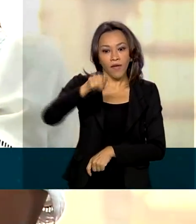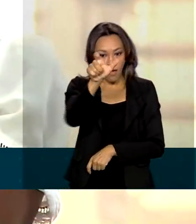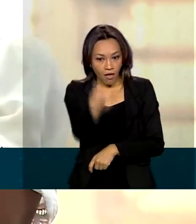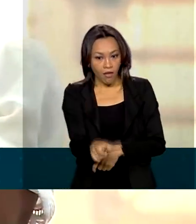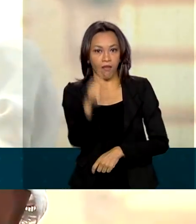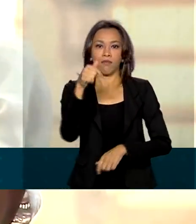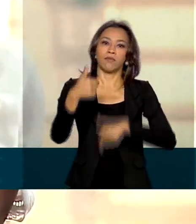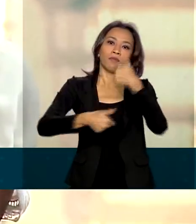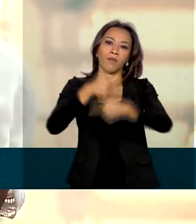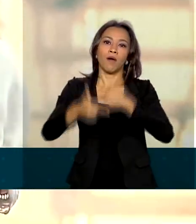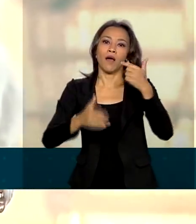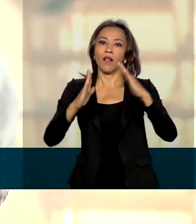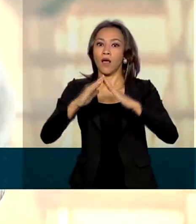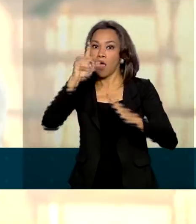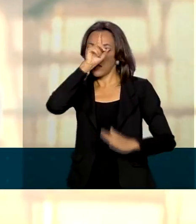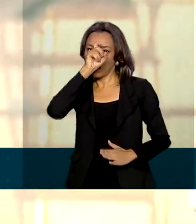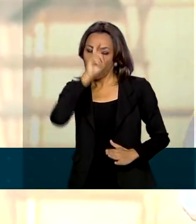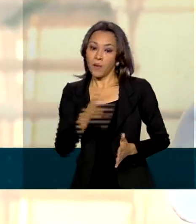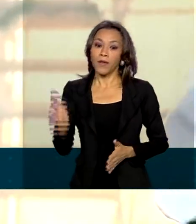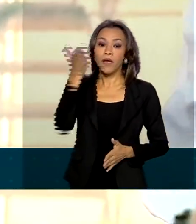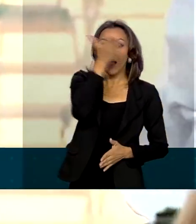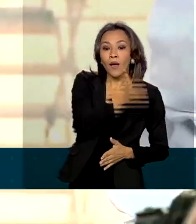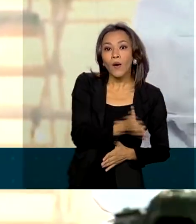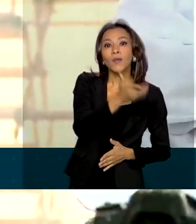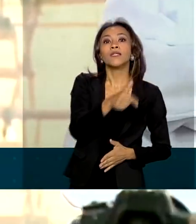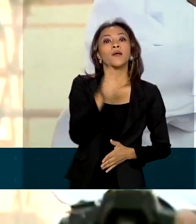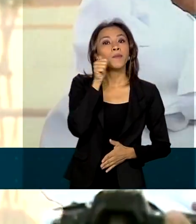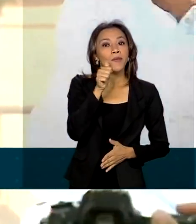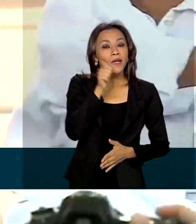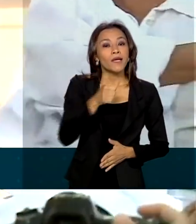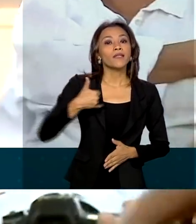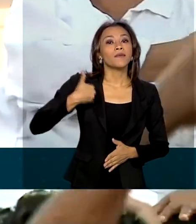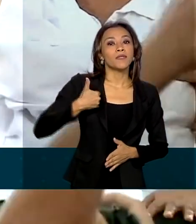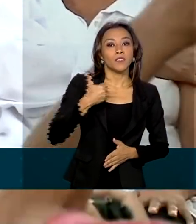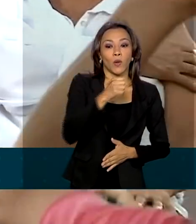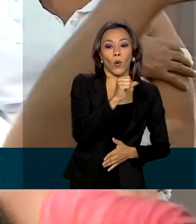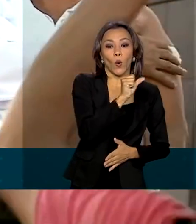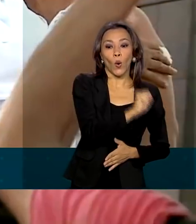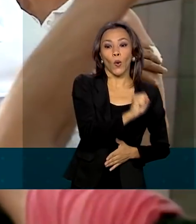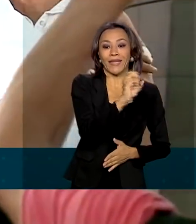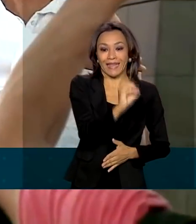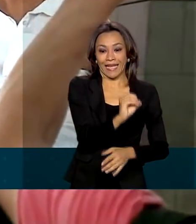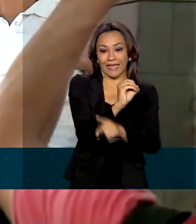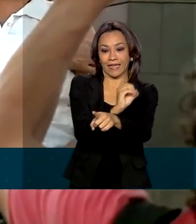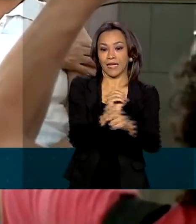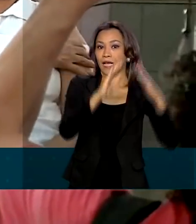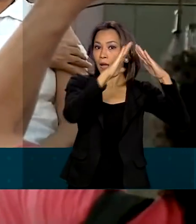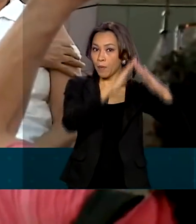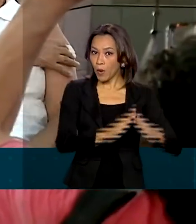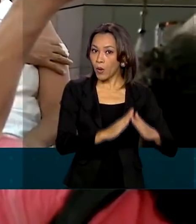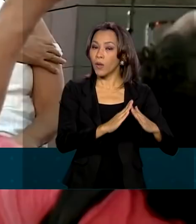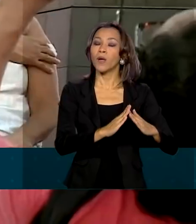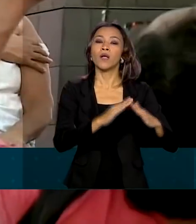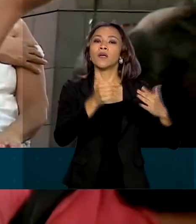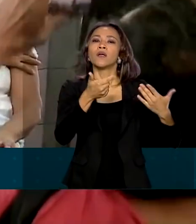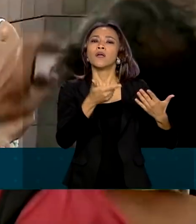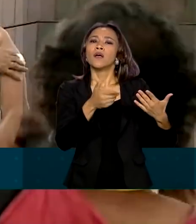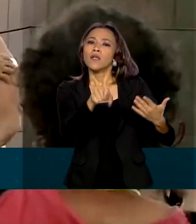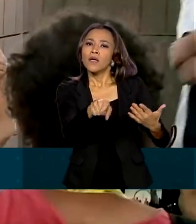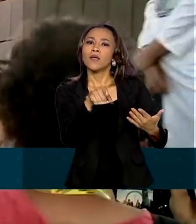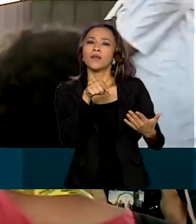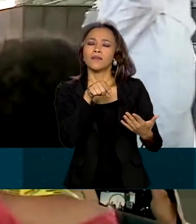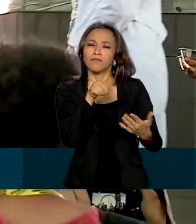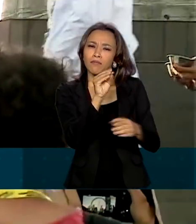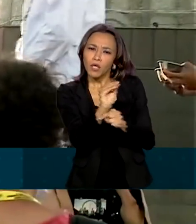no Ronaldo Gazola, e a idosa Terezinha da Conceição, de 80 anos, moradora de um abrigo. Os profissionais de saúde